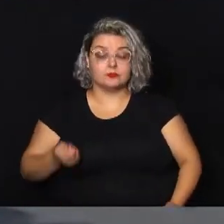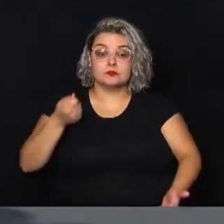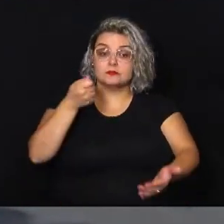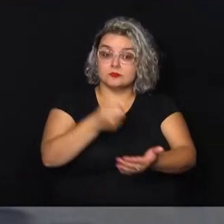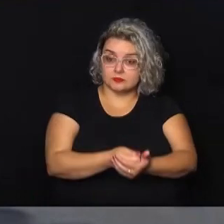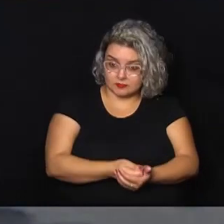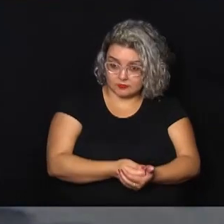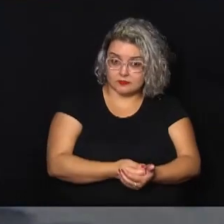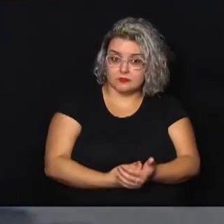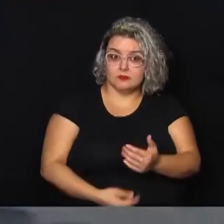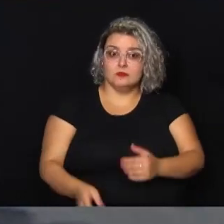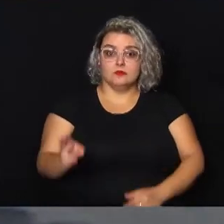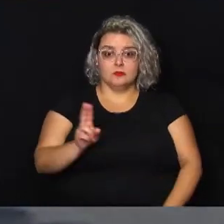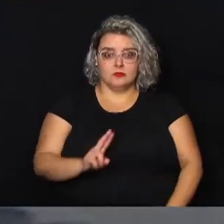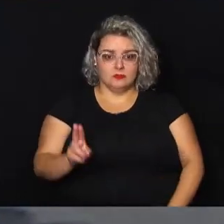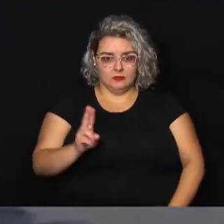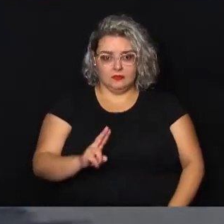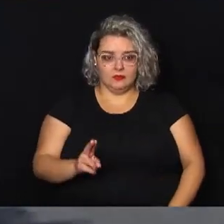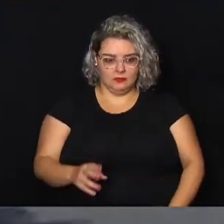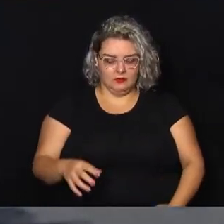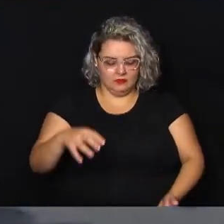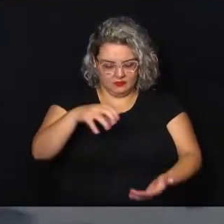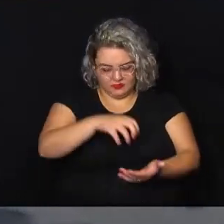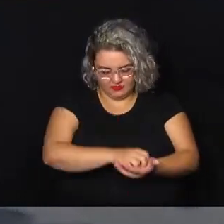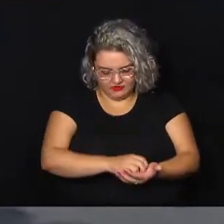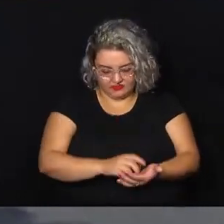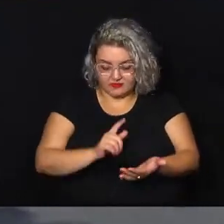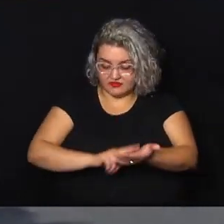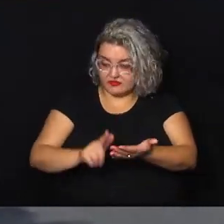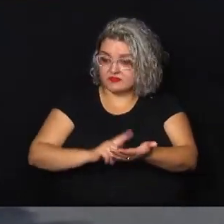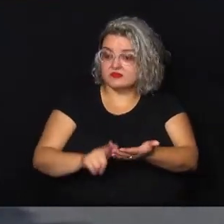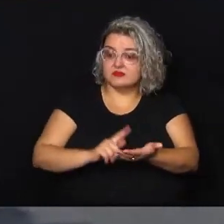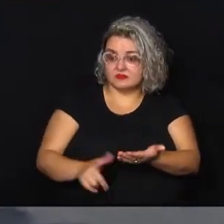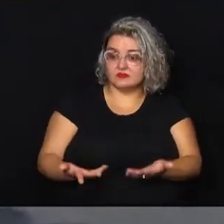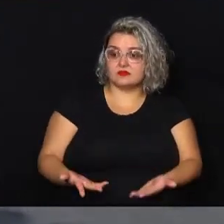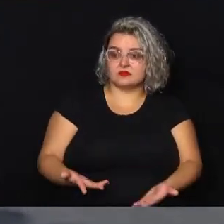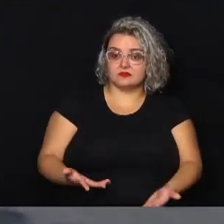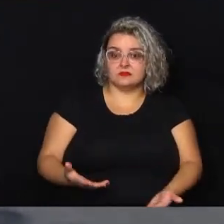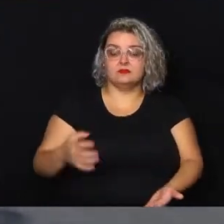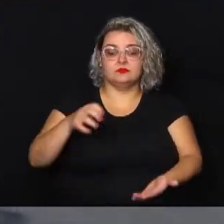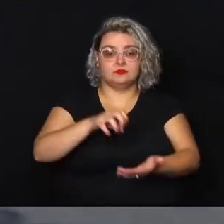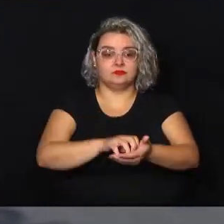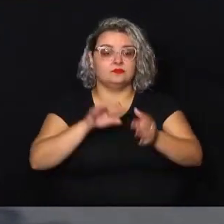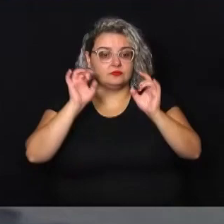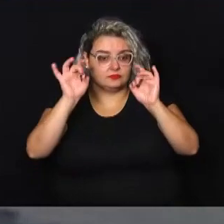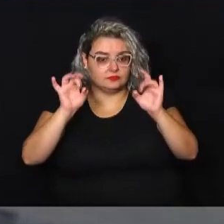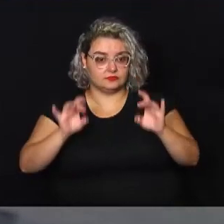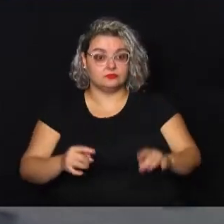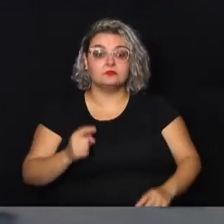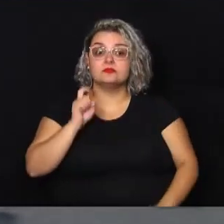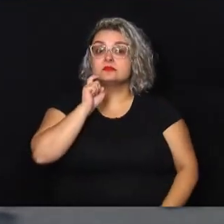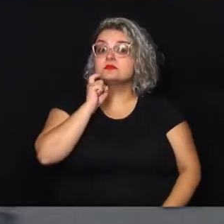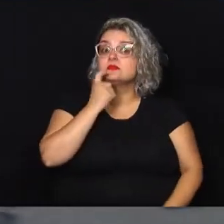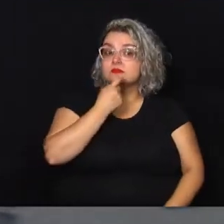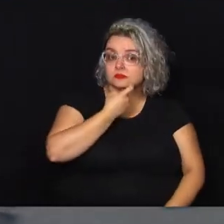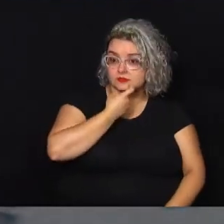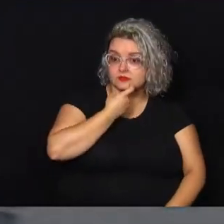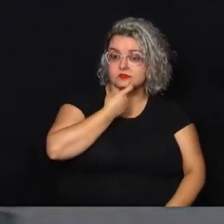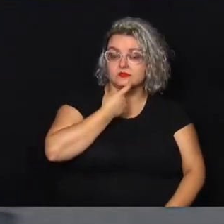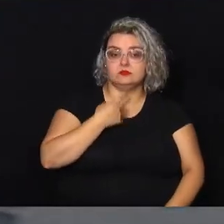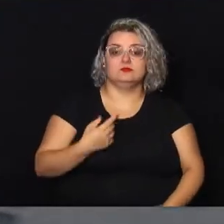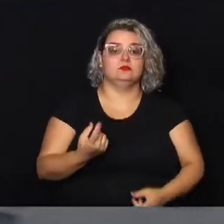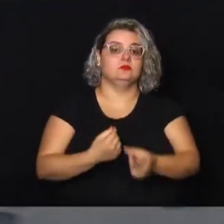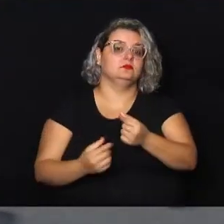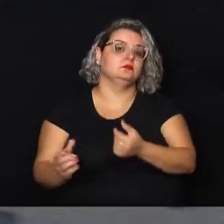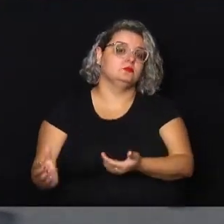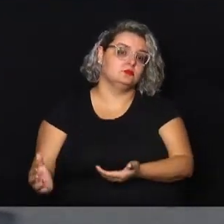a implementação de uma central de esterilização e um centro de especialidade odontológica, ele reuniu recursos